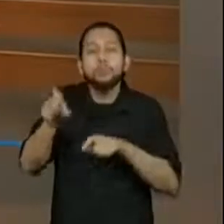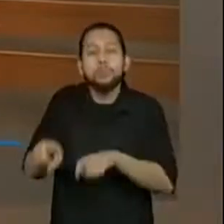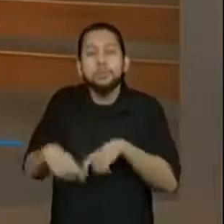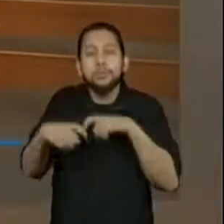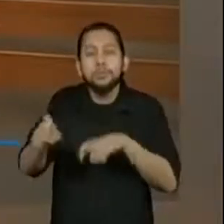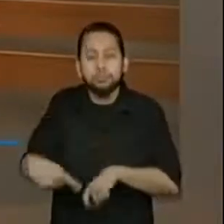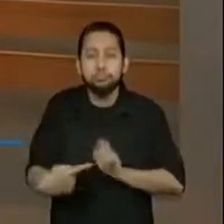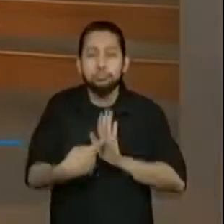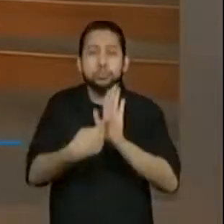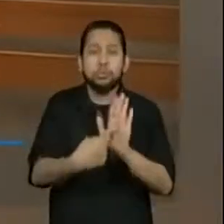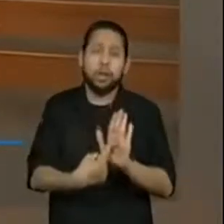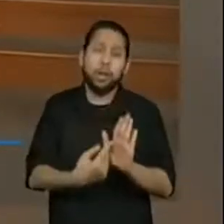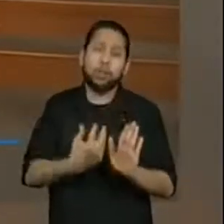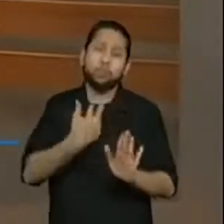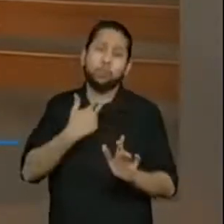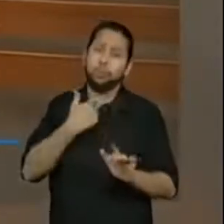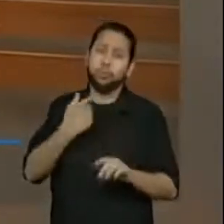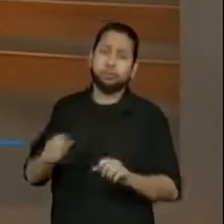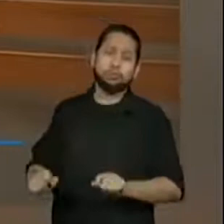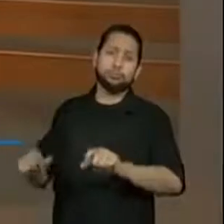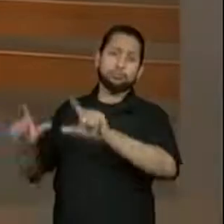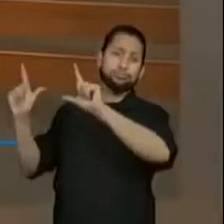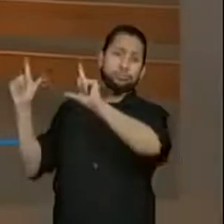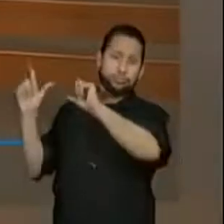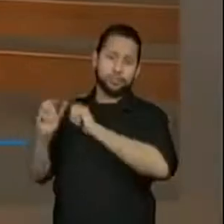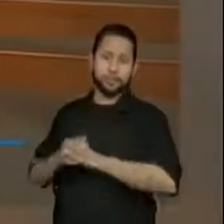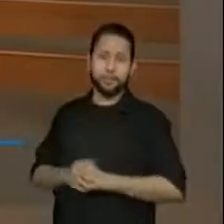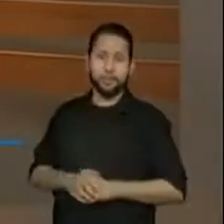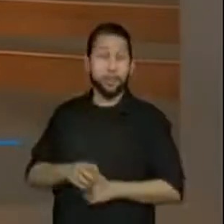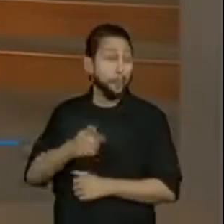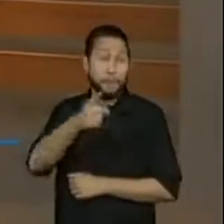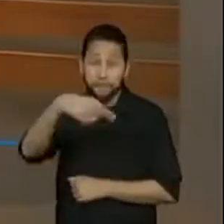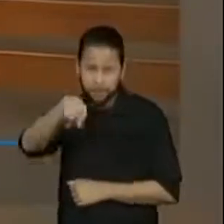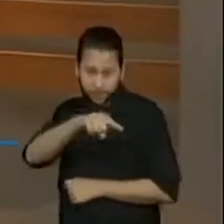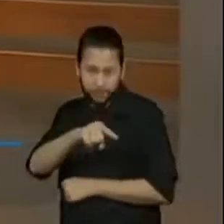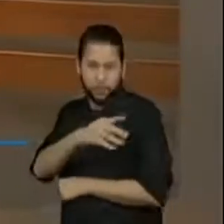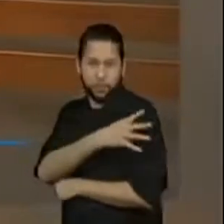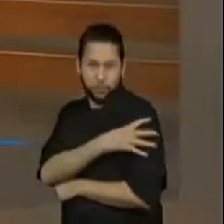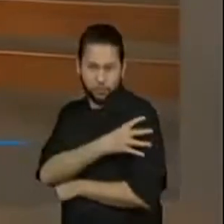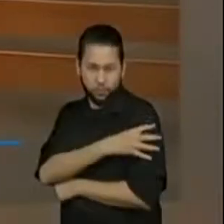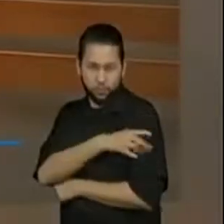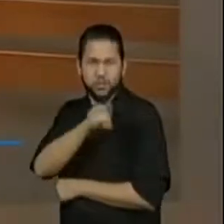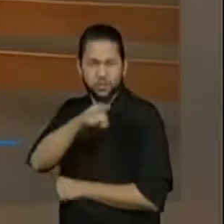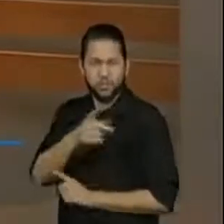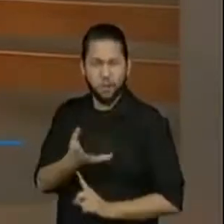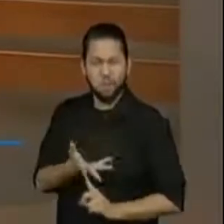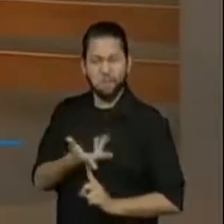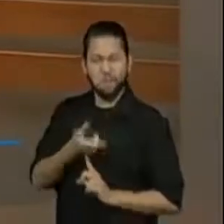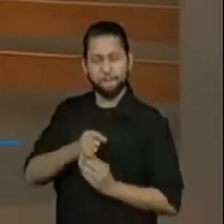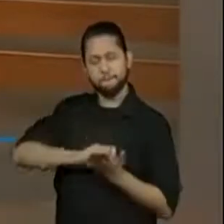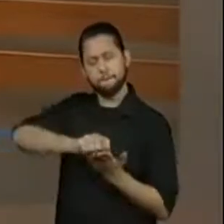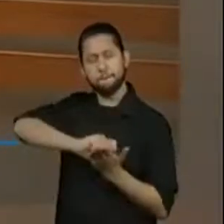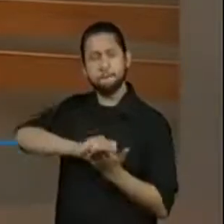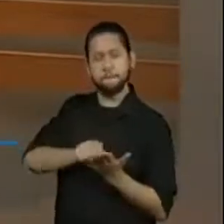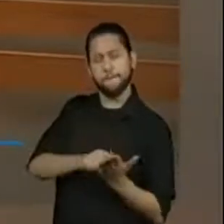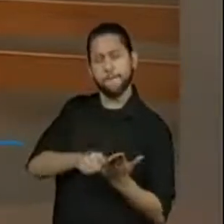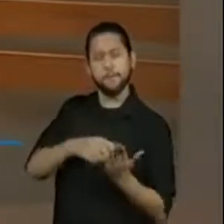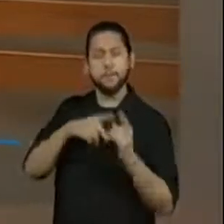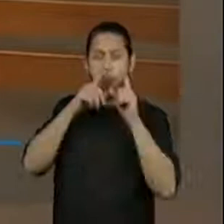eu quero propor um desafio para você do quarto ano, que é um super artista. Que tal